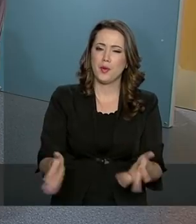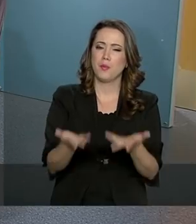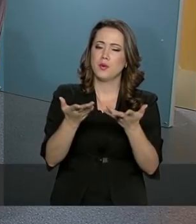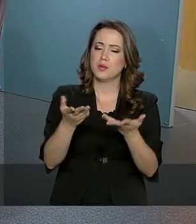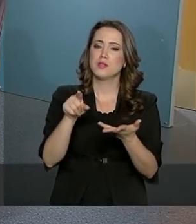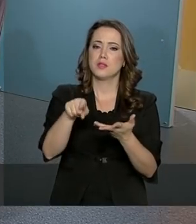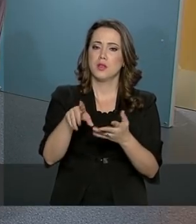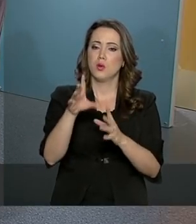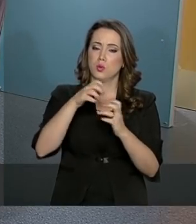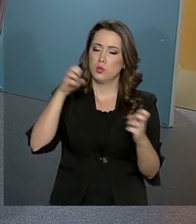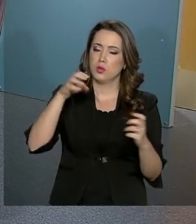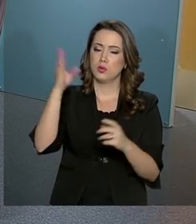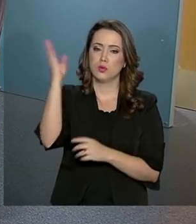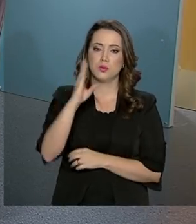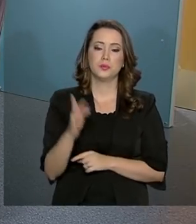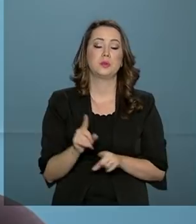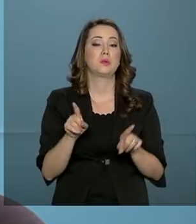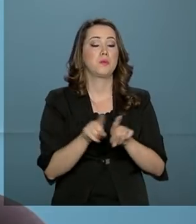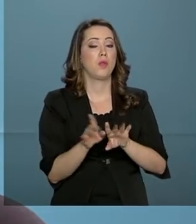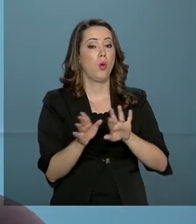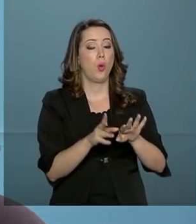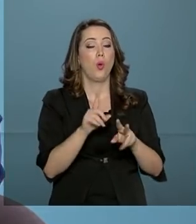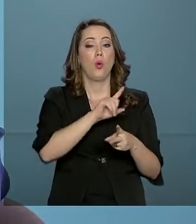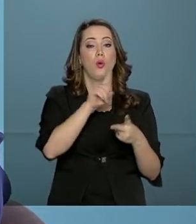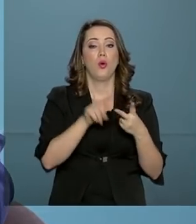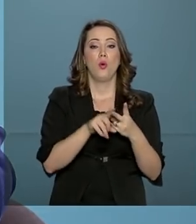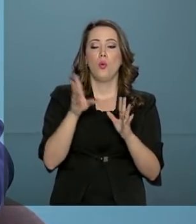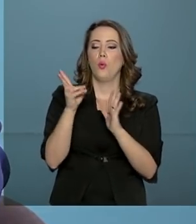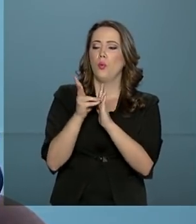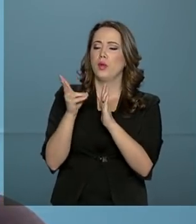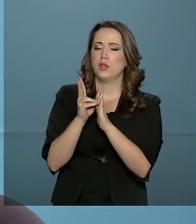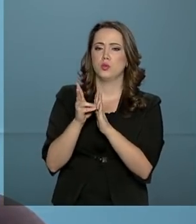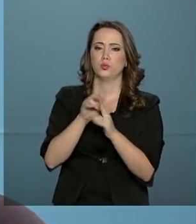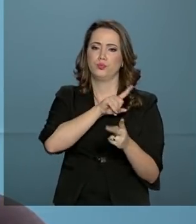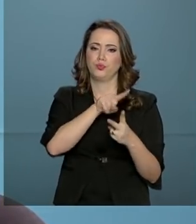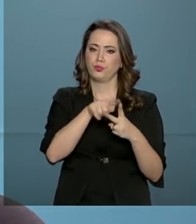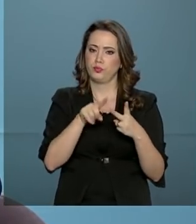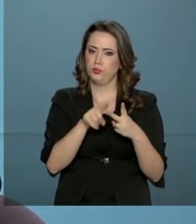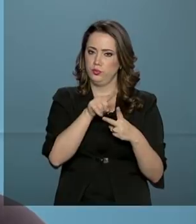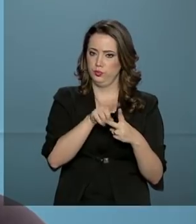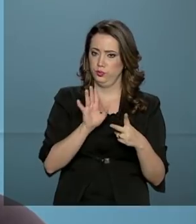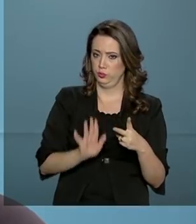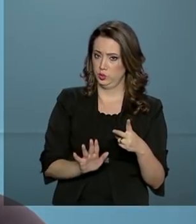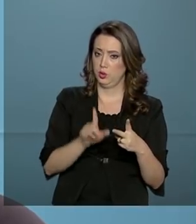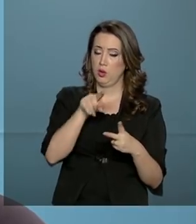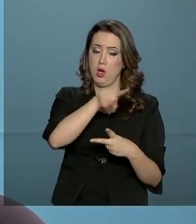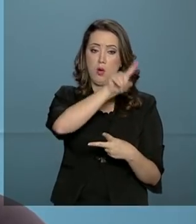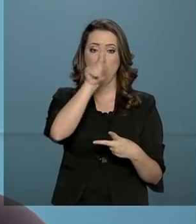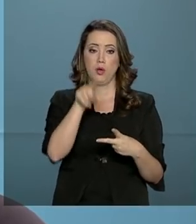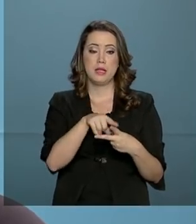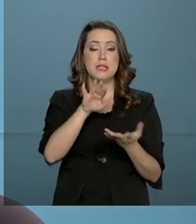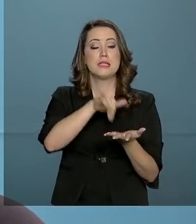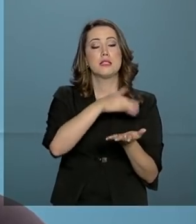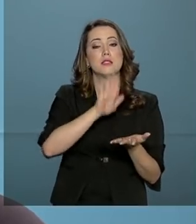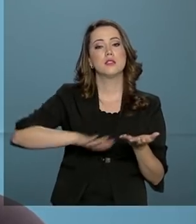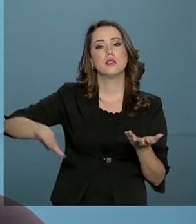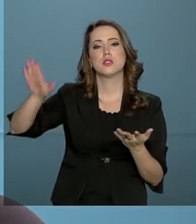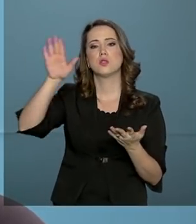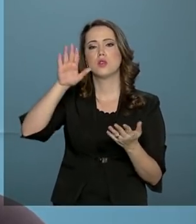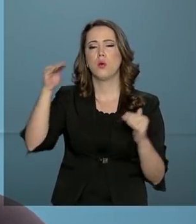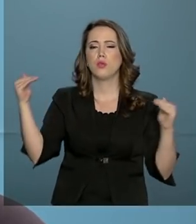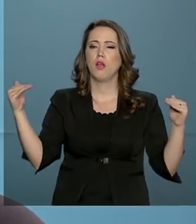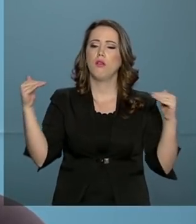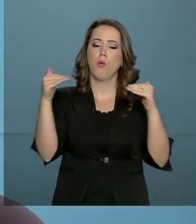indígena, ela é abordada no Ministério de duas formas. Nós temos uma Secretaria Nacional da Igualdade Racial. E essa